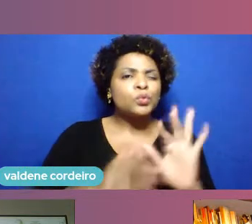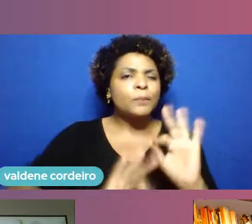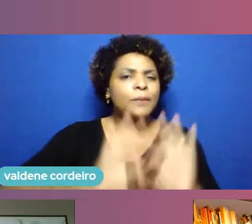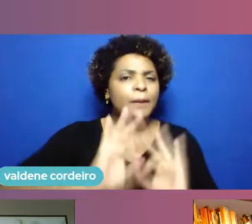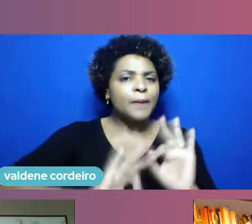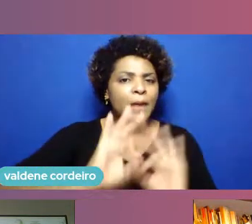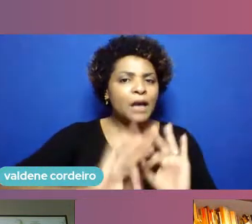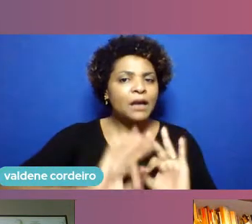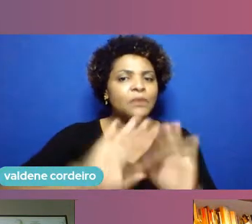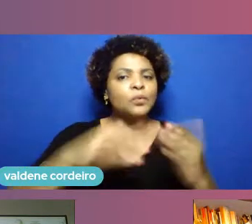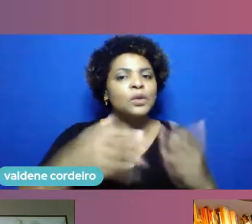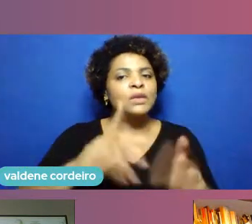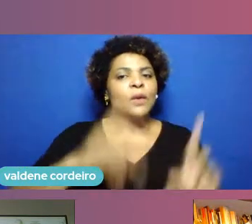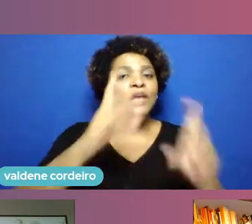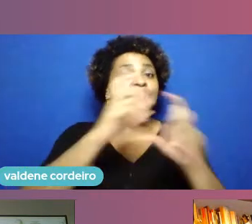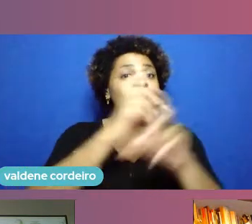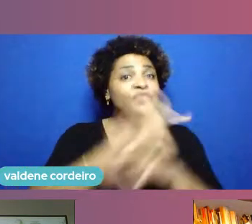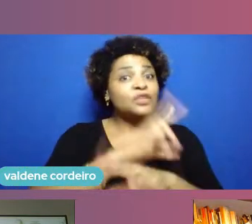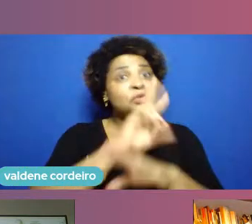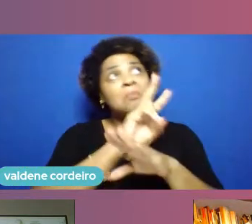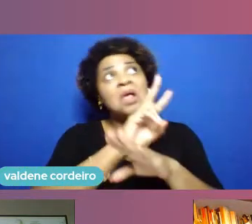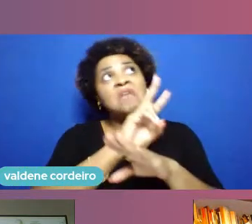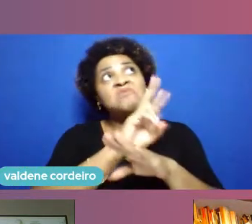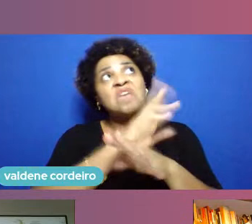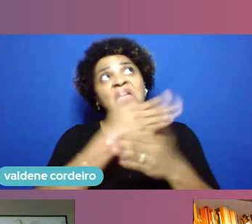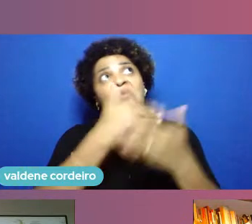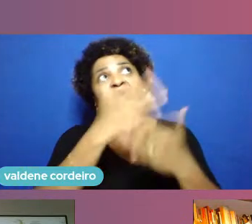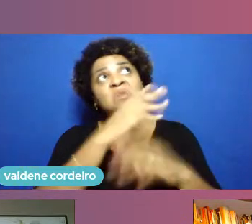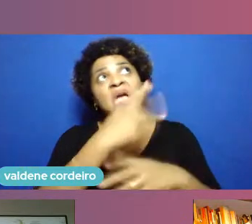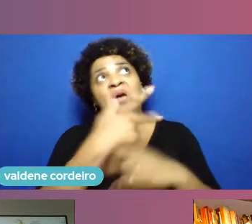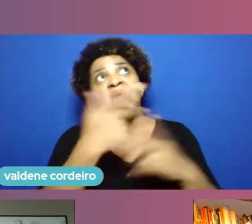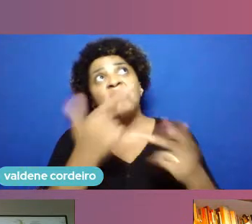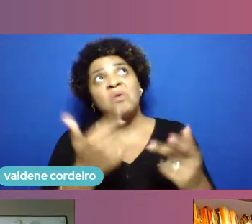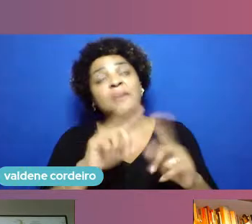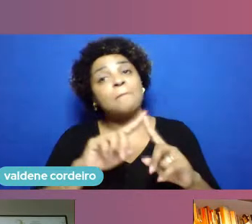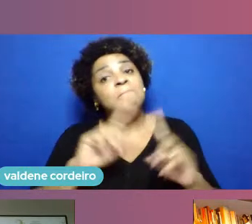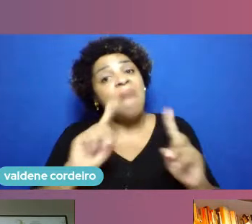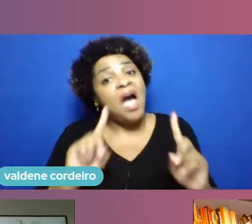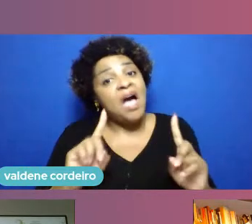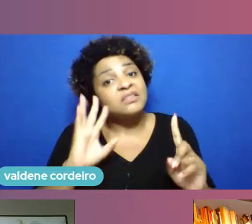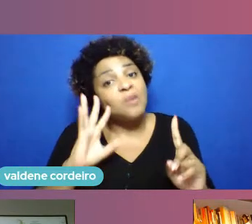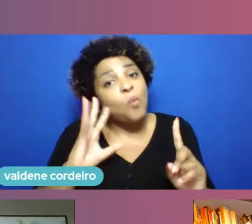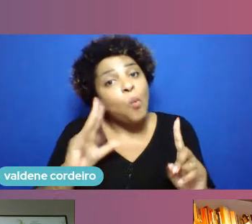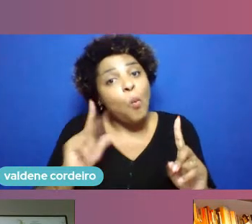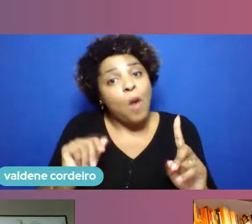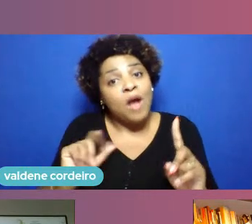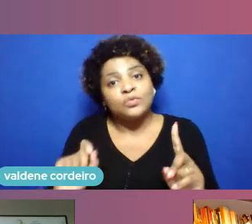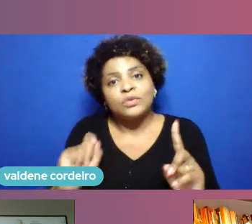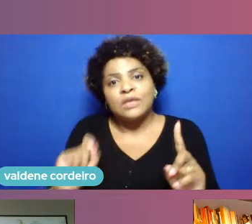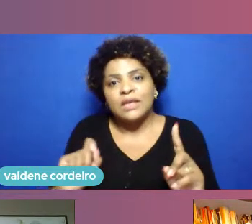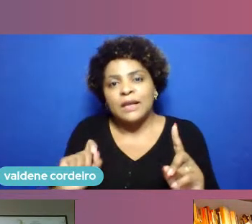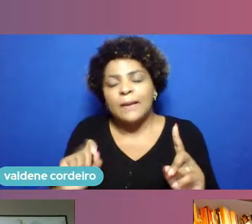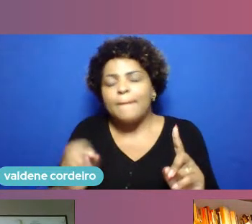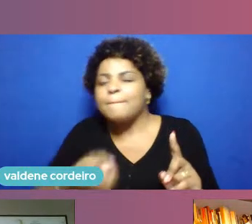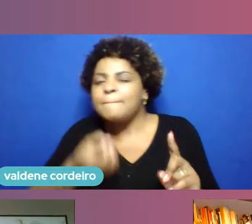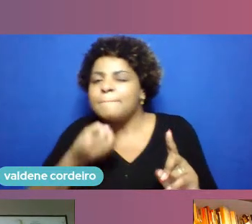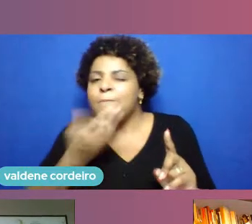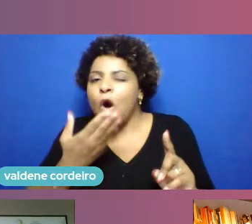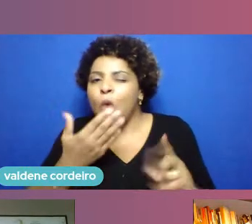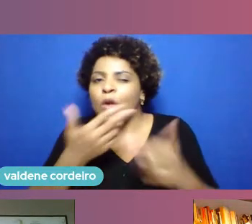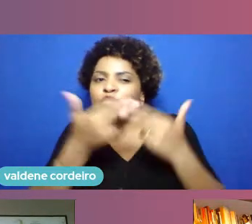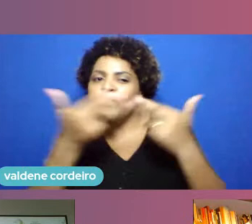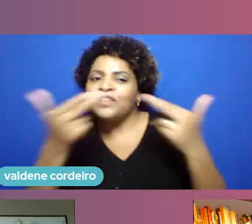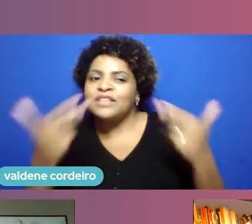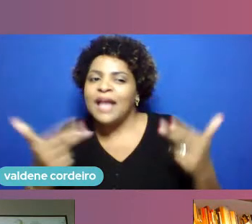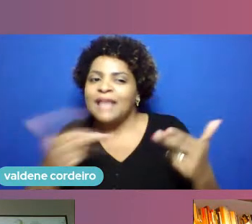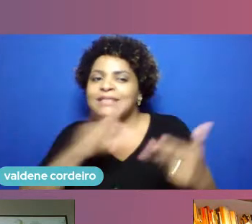realmente qualquer coisa mas eu posso começar dizendo o seguinte a partir dessas muito boas novidades que o Rafael traz uma